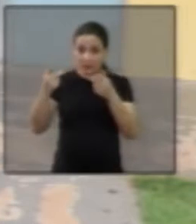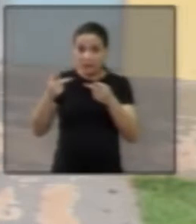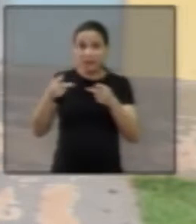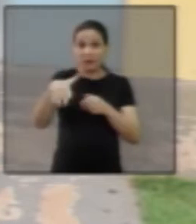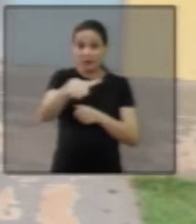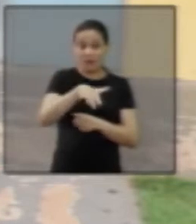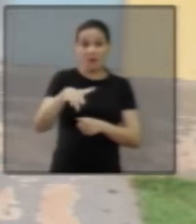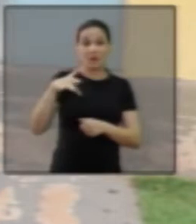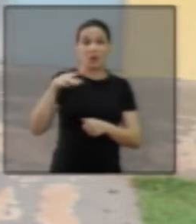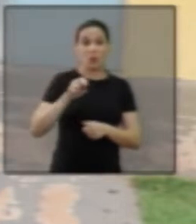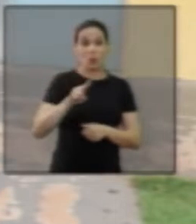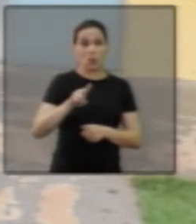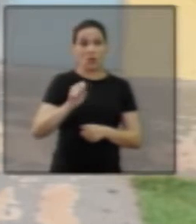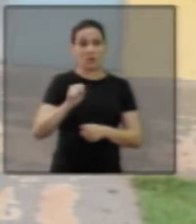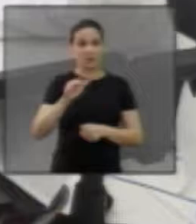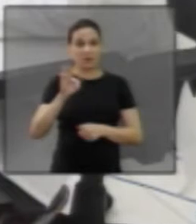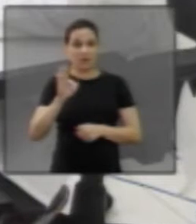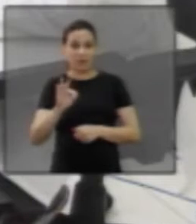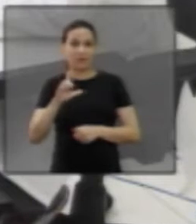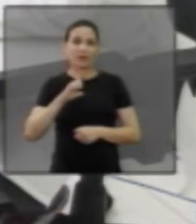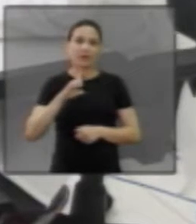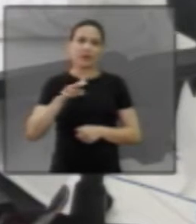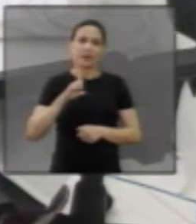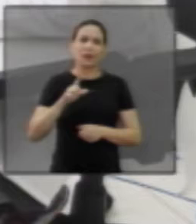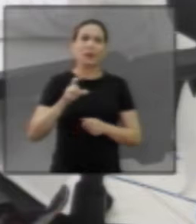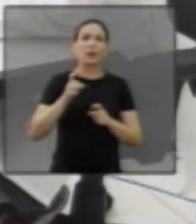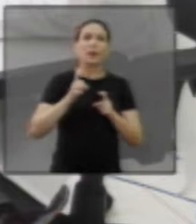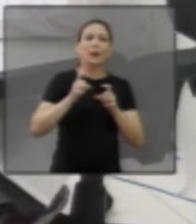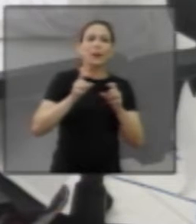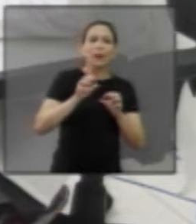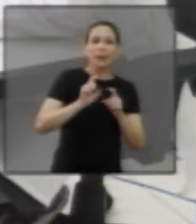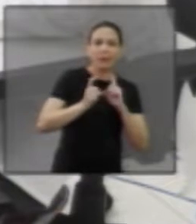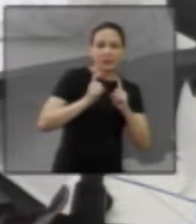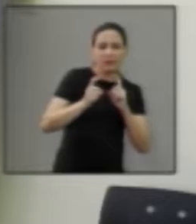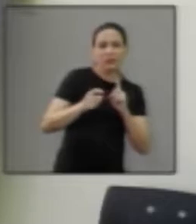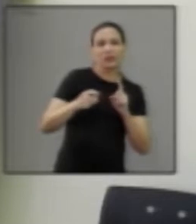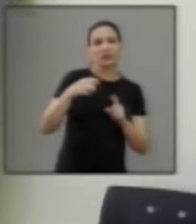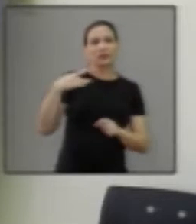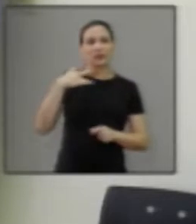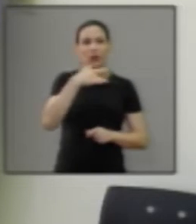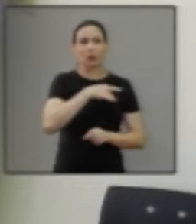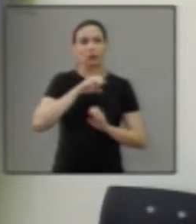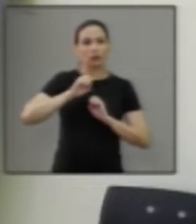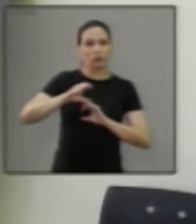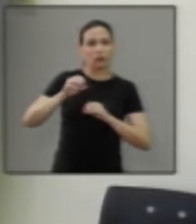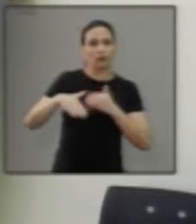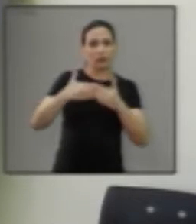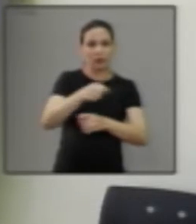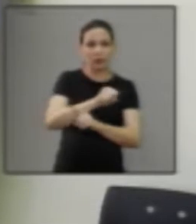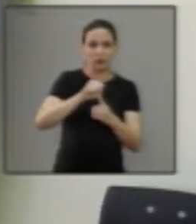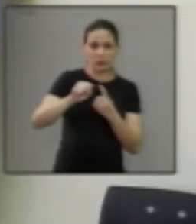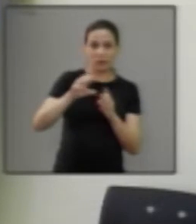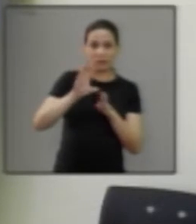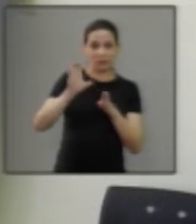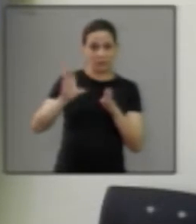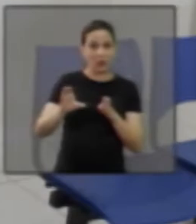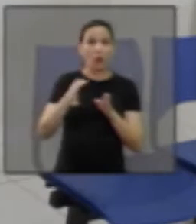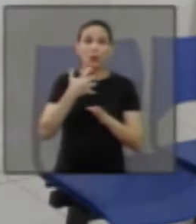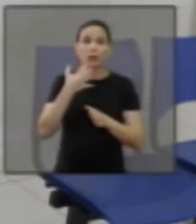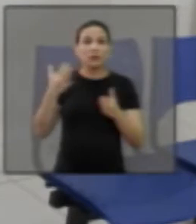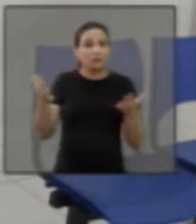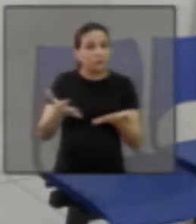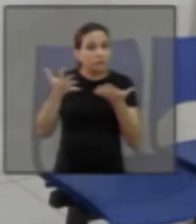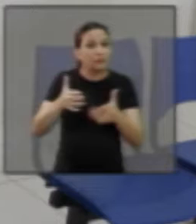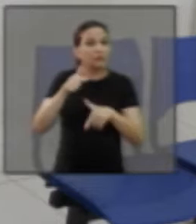isso? Em visita de rotina às unidades de saúde, o presidente da Comissão de Saúde, Educação e Desenvolvimento Social da Câmara